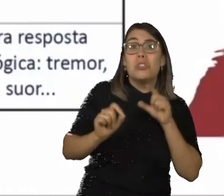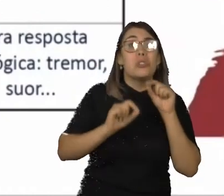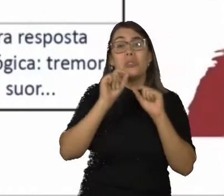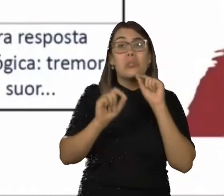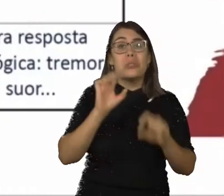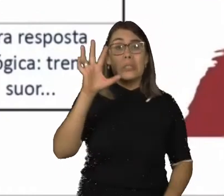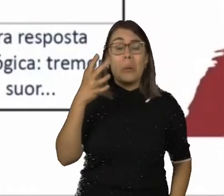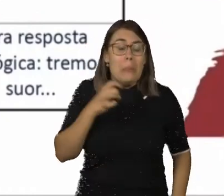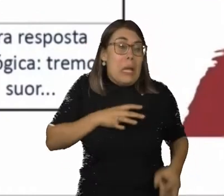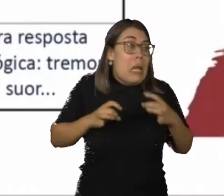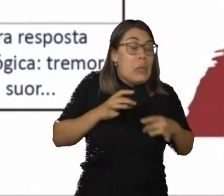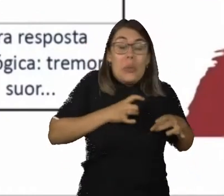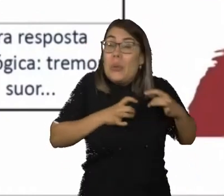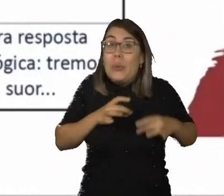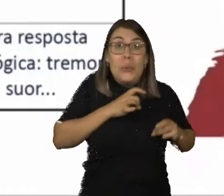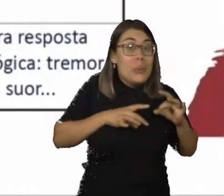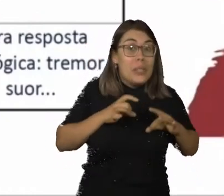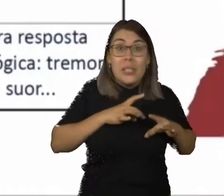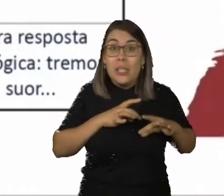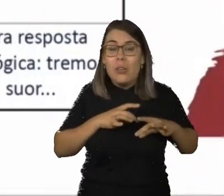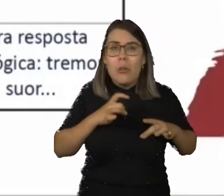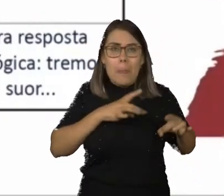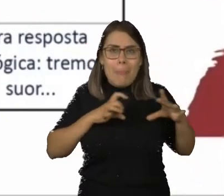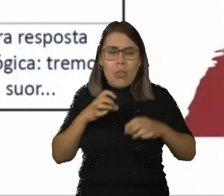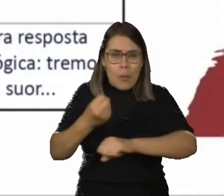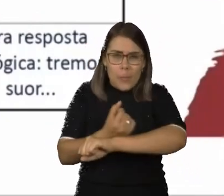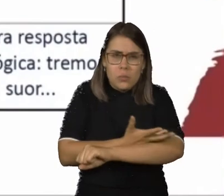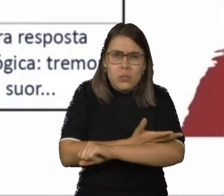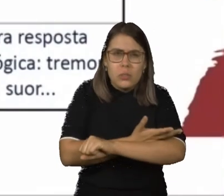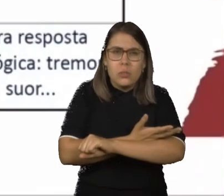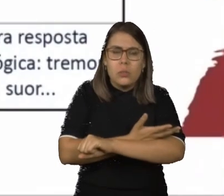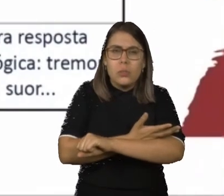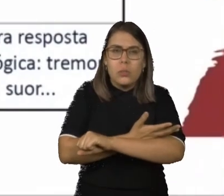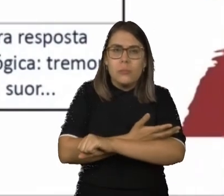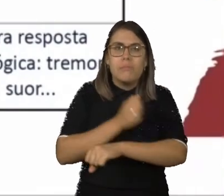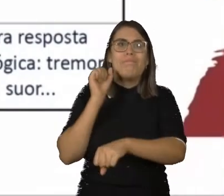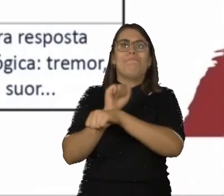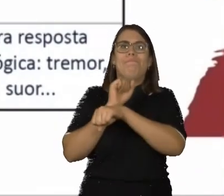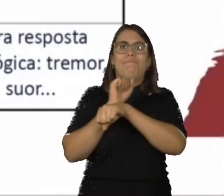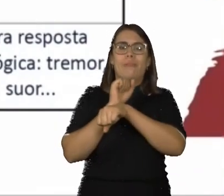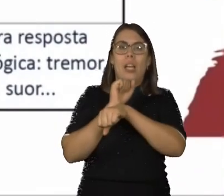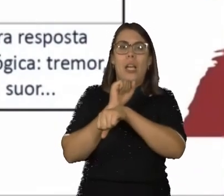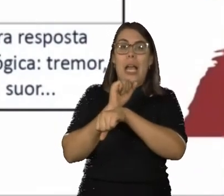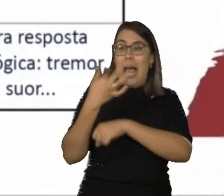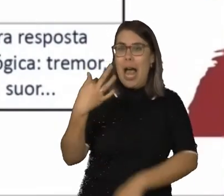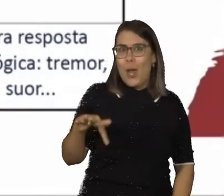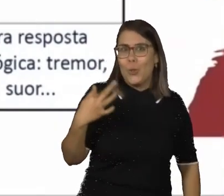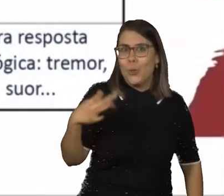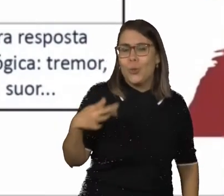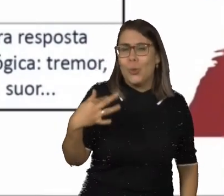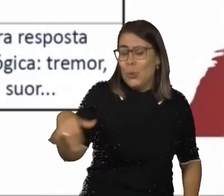gerava medo. O medo é uma emoção que muitas vezes paralisa as pessoas. A dor, ela é ineritável, mas